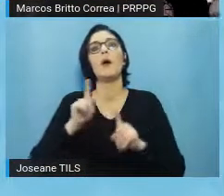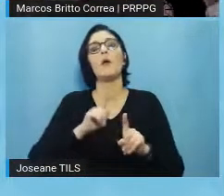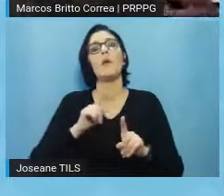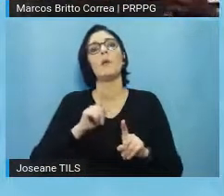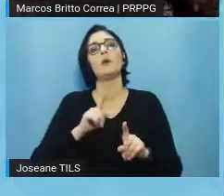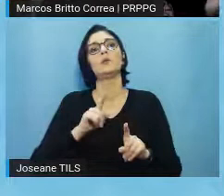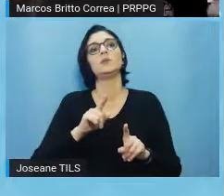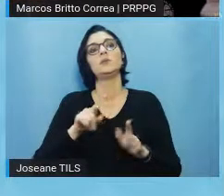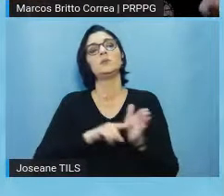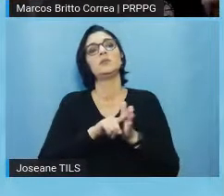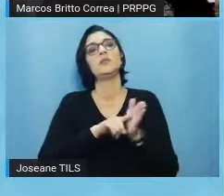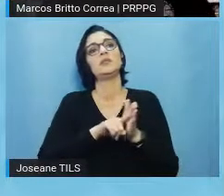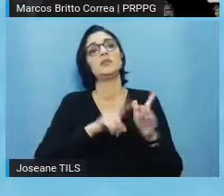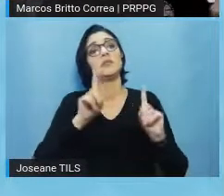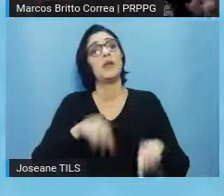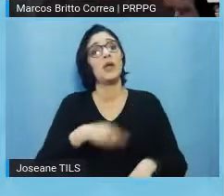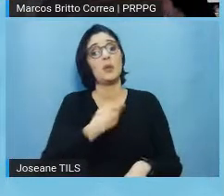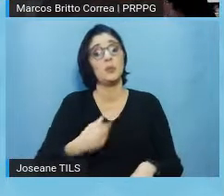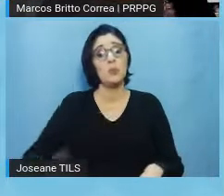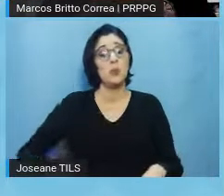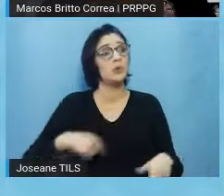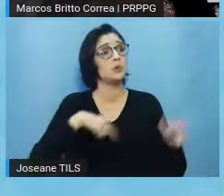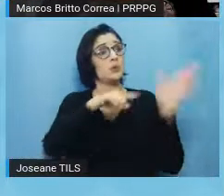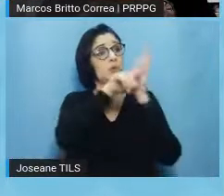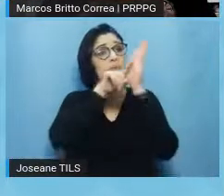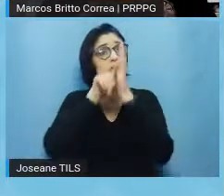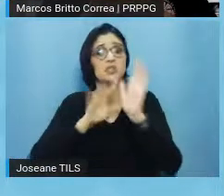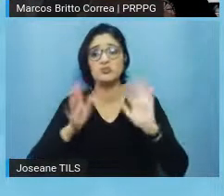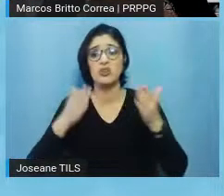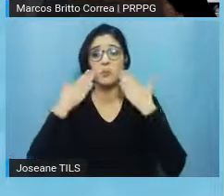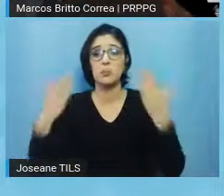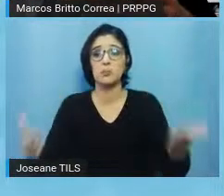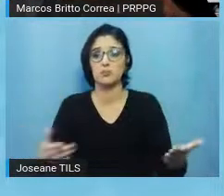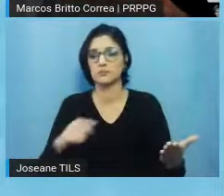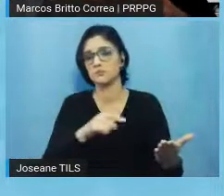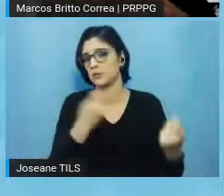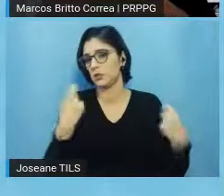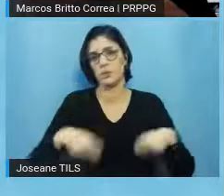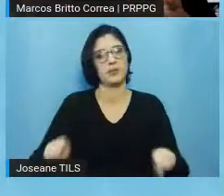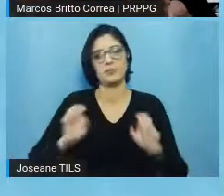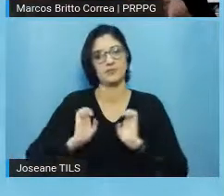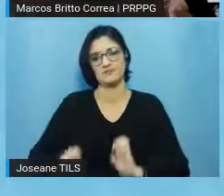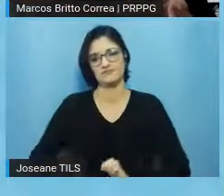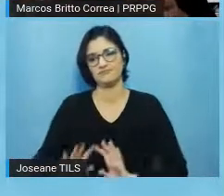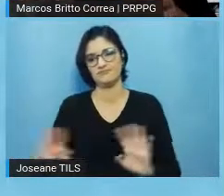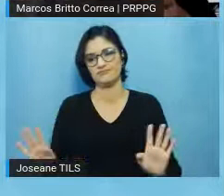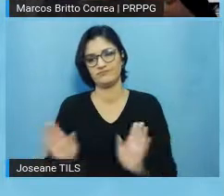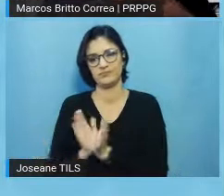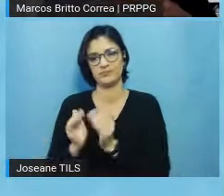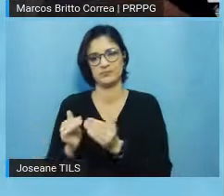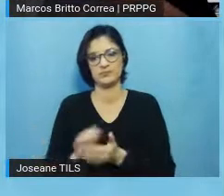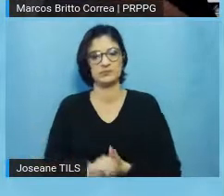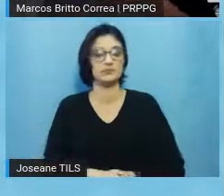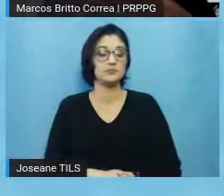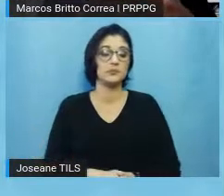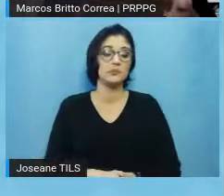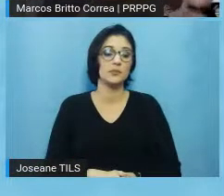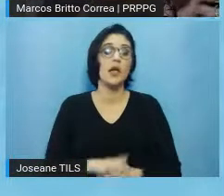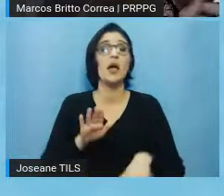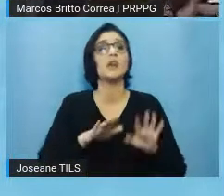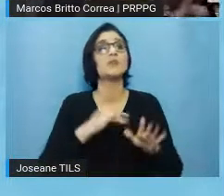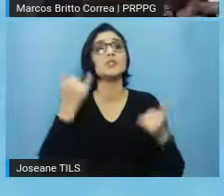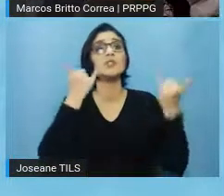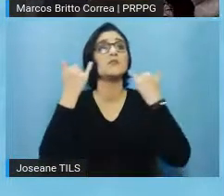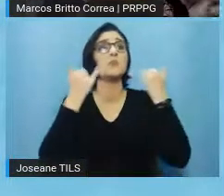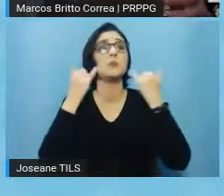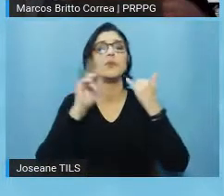base pública, os dados são públicos, eu não preciso, tá, da mesma forma, informações de domínio público, que às vezes não são dados,